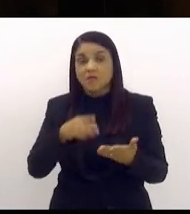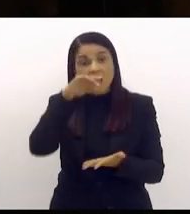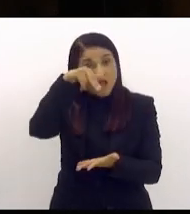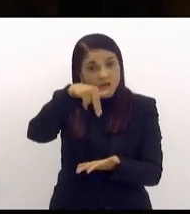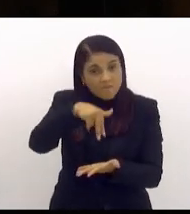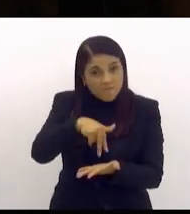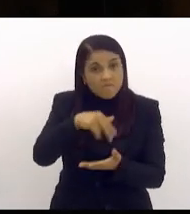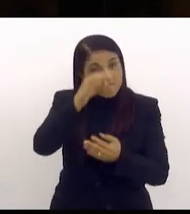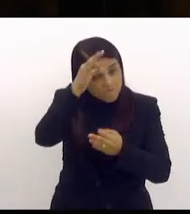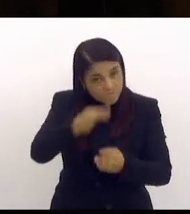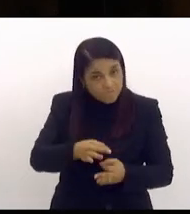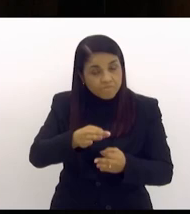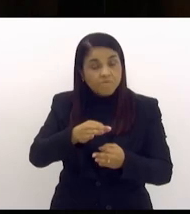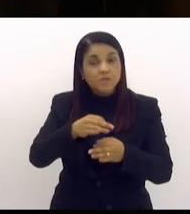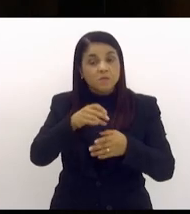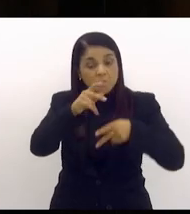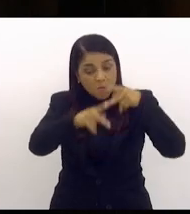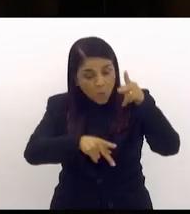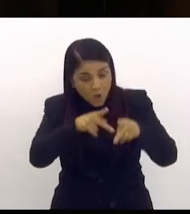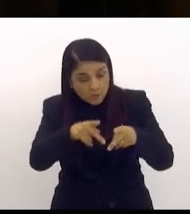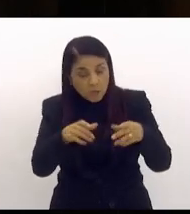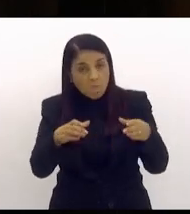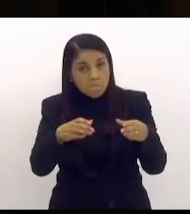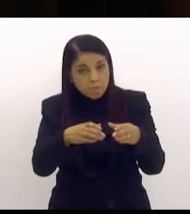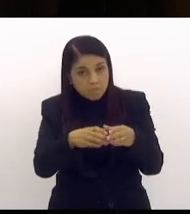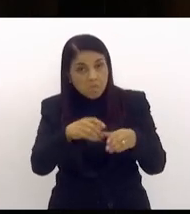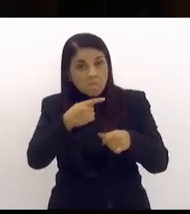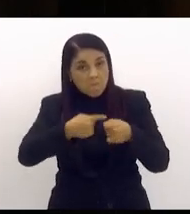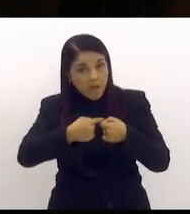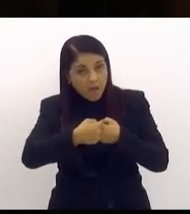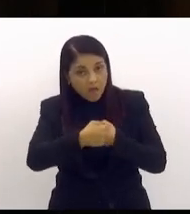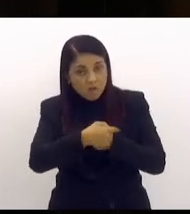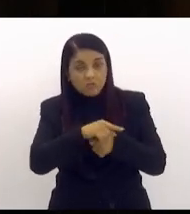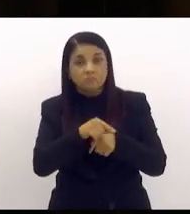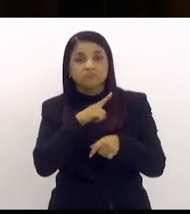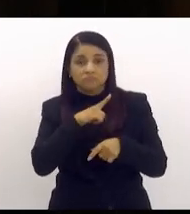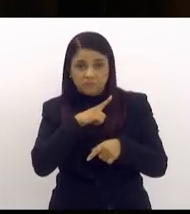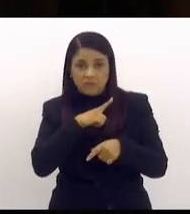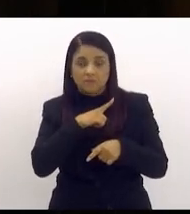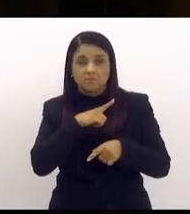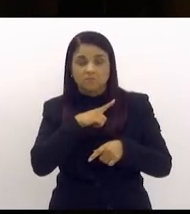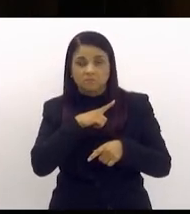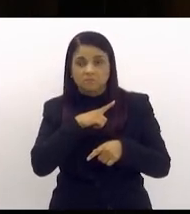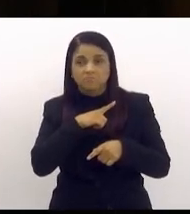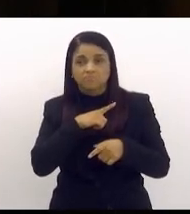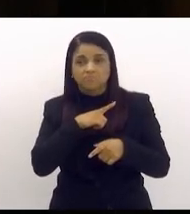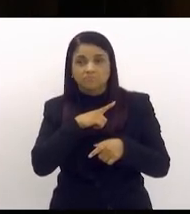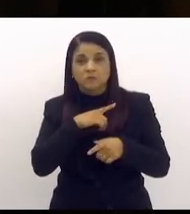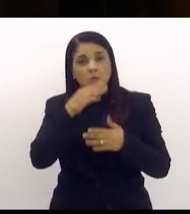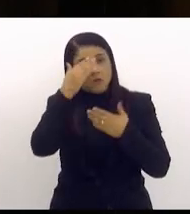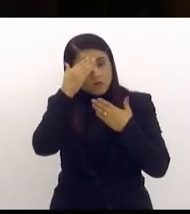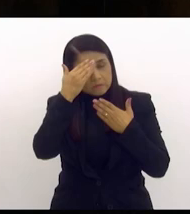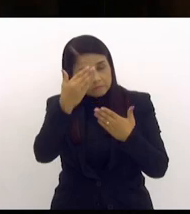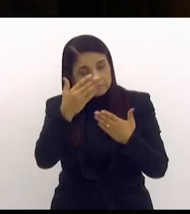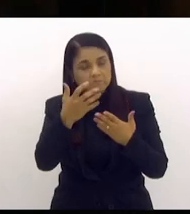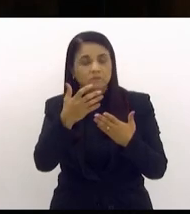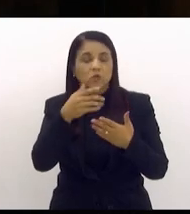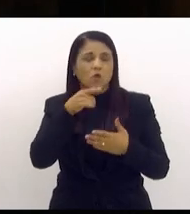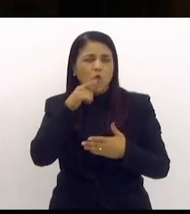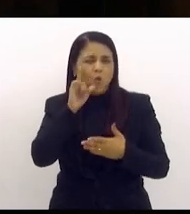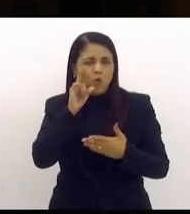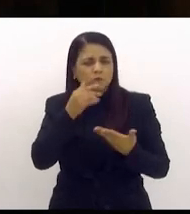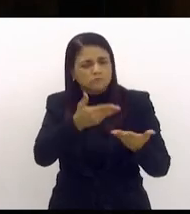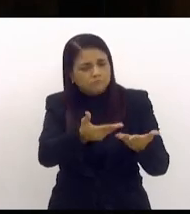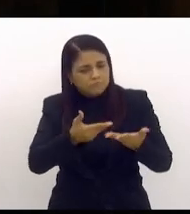bairro populoso um bairro onde mais uma vez aqui eu quero agradecer e onde fui muito bem recebido